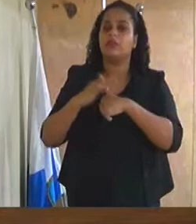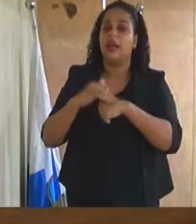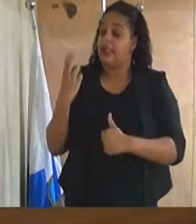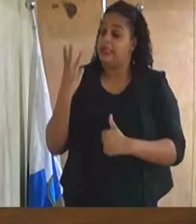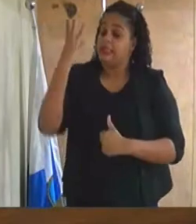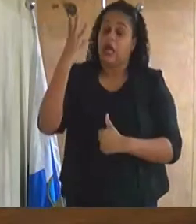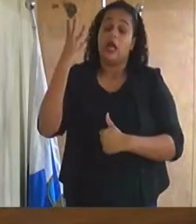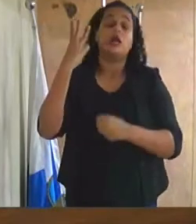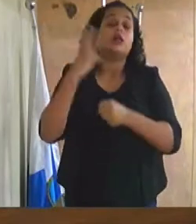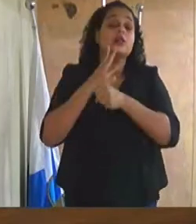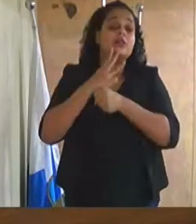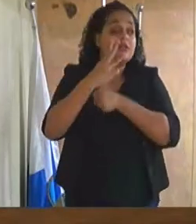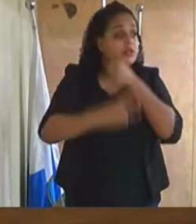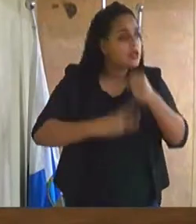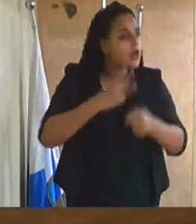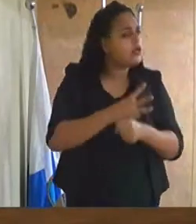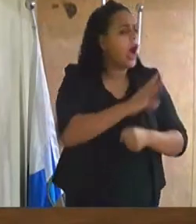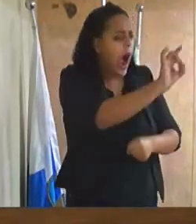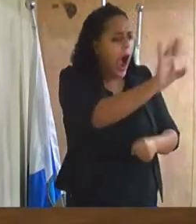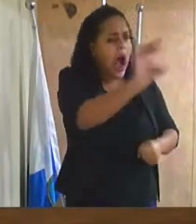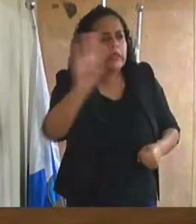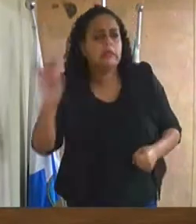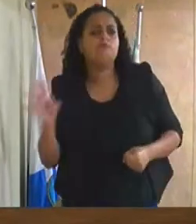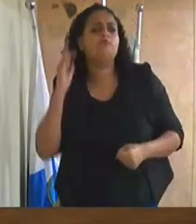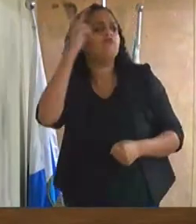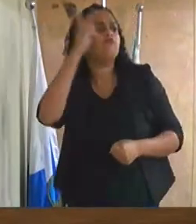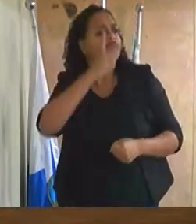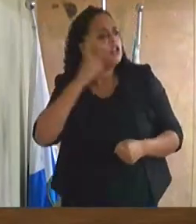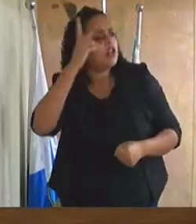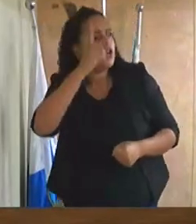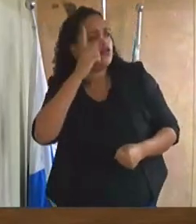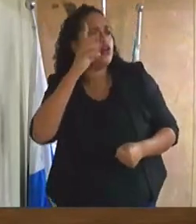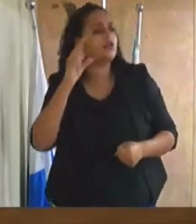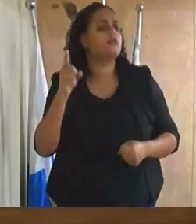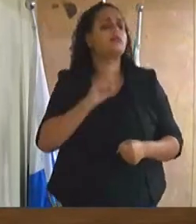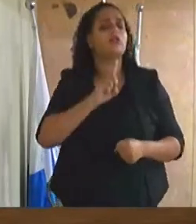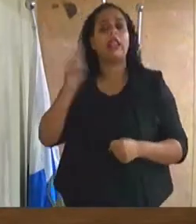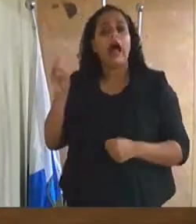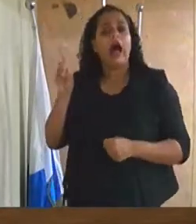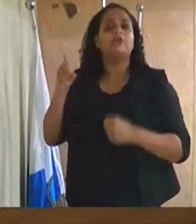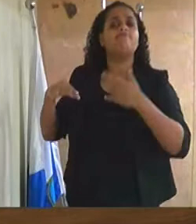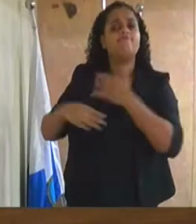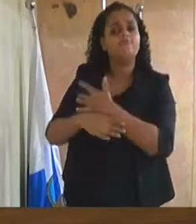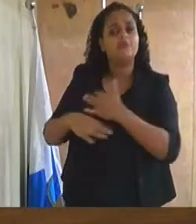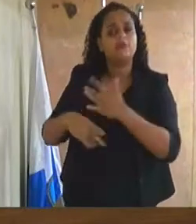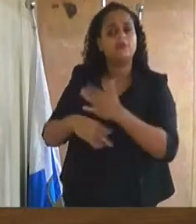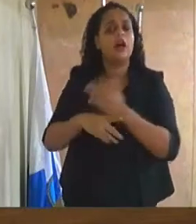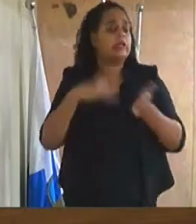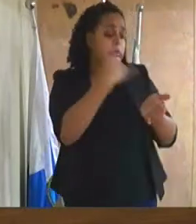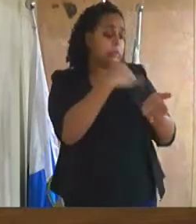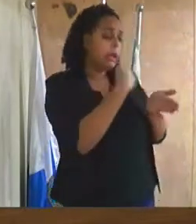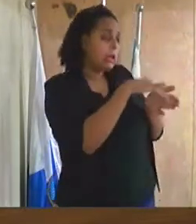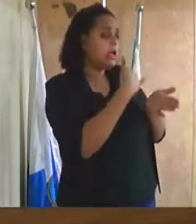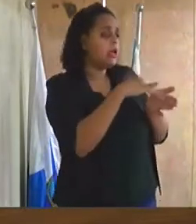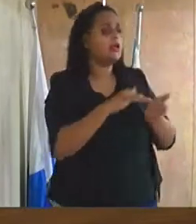que eu tive com cada um vereador e vereadora naquela secretaria. Foi muito